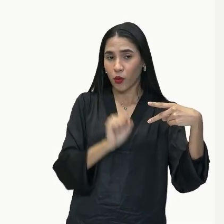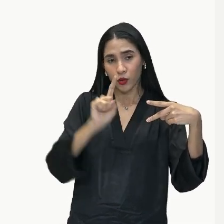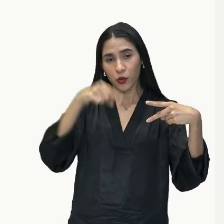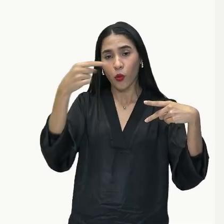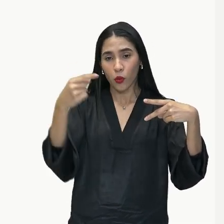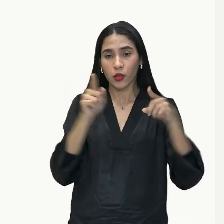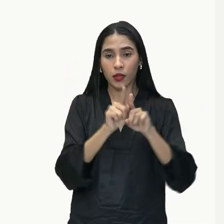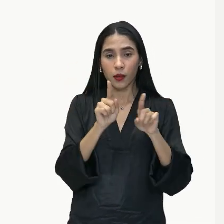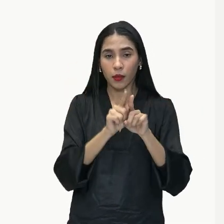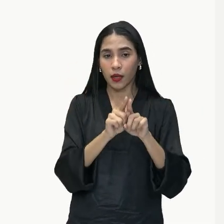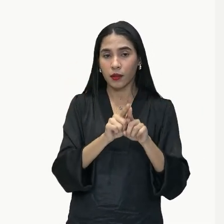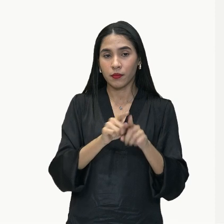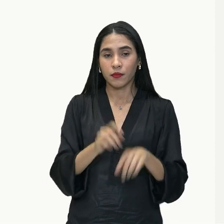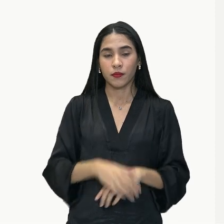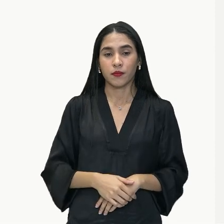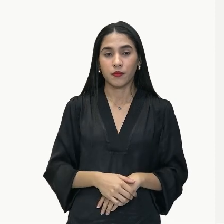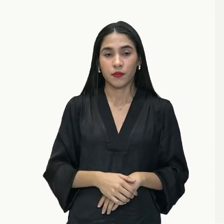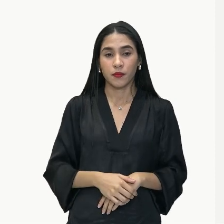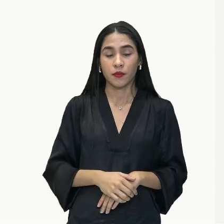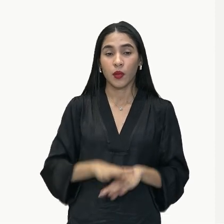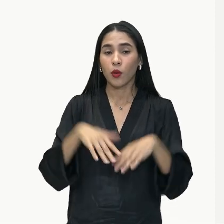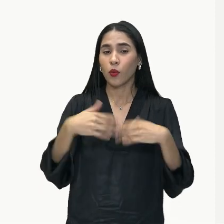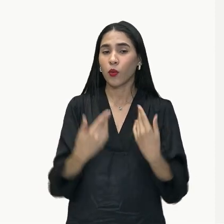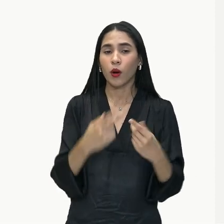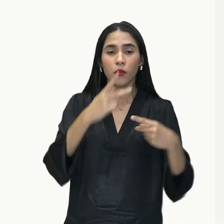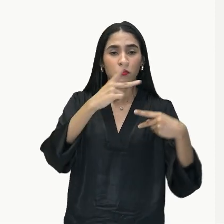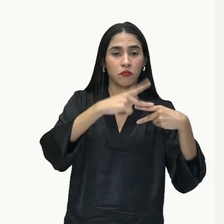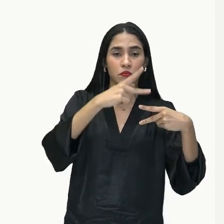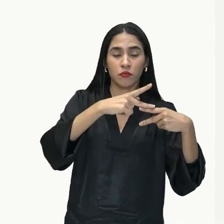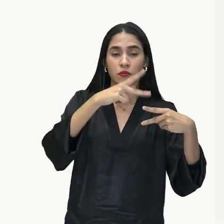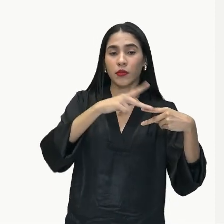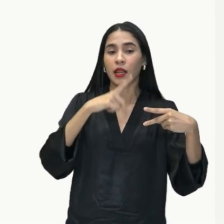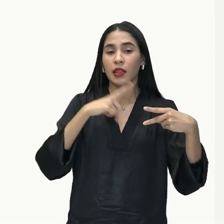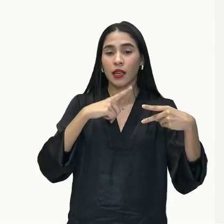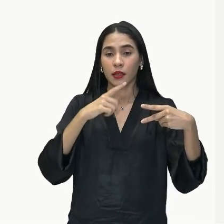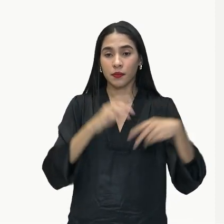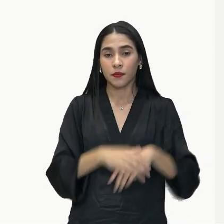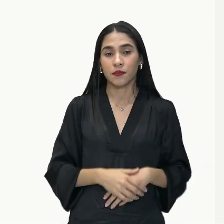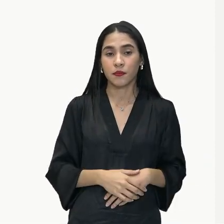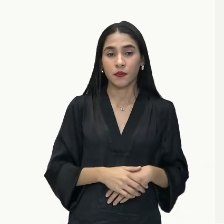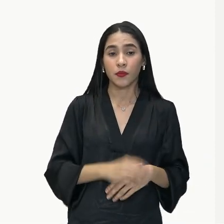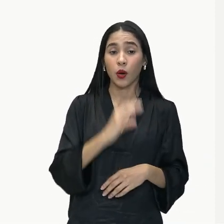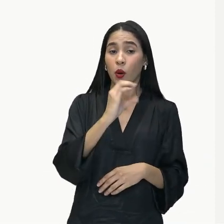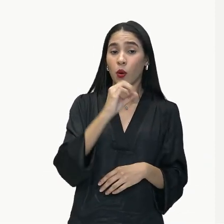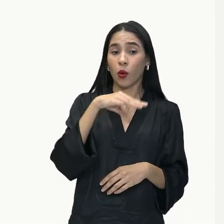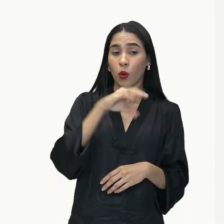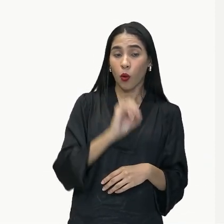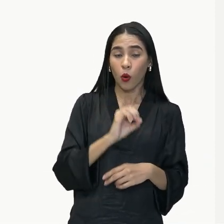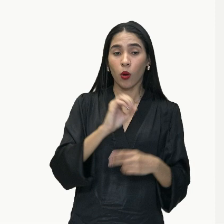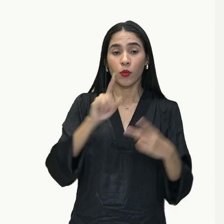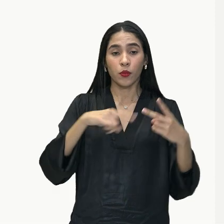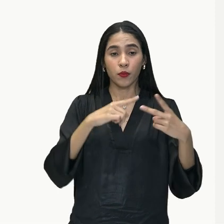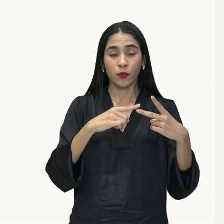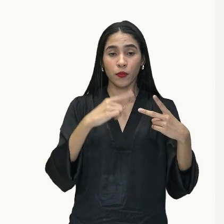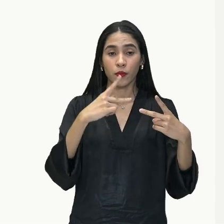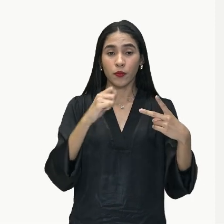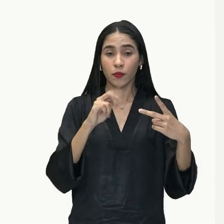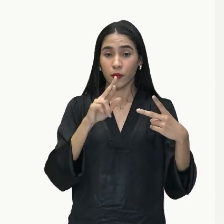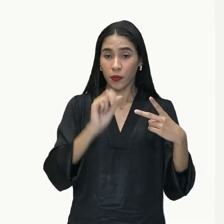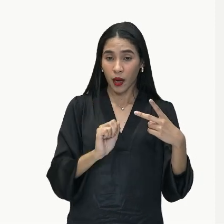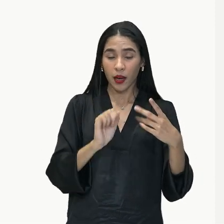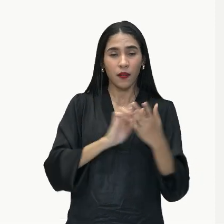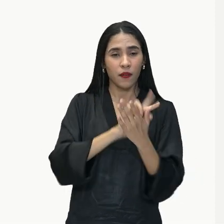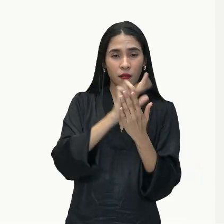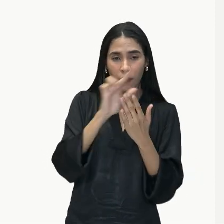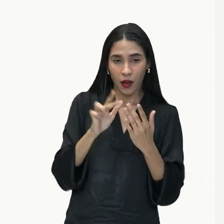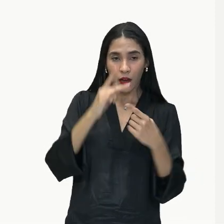tá? Não é apenas a preposição de. Quais são as outras preposições que nós temos? Com, para, certo? E